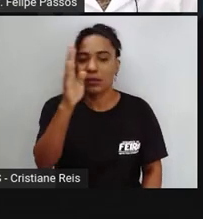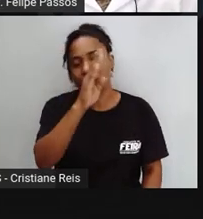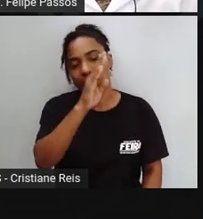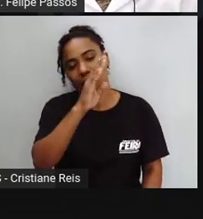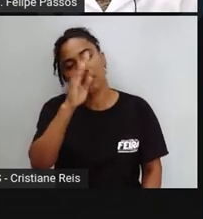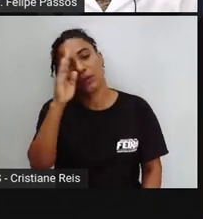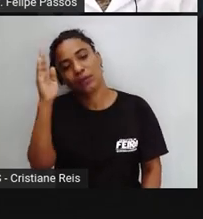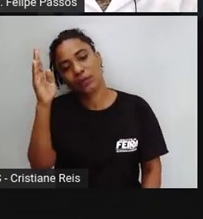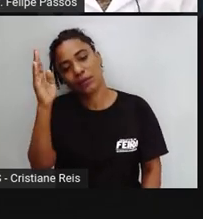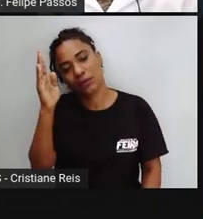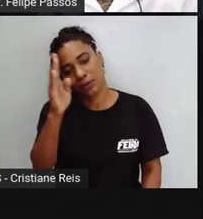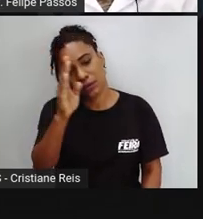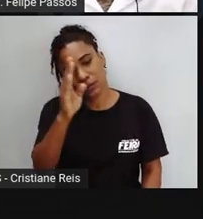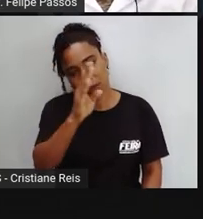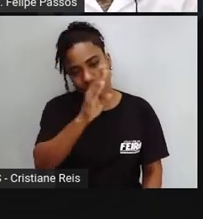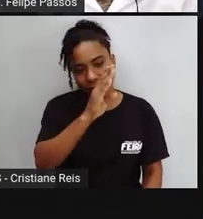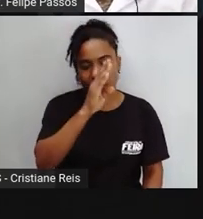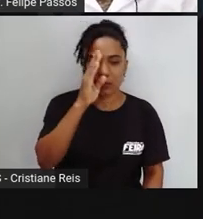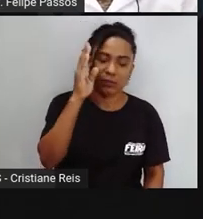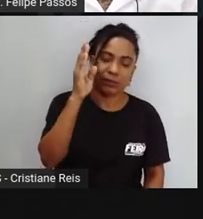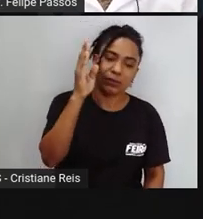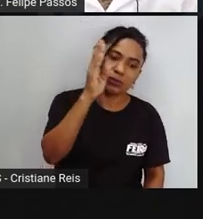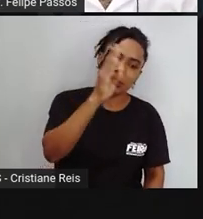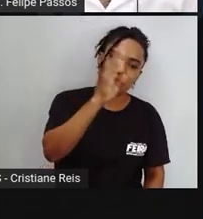atendimento fica atrasado.